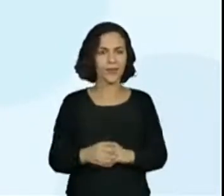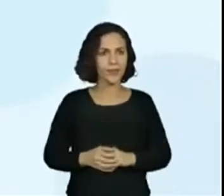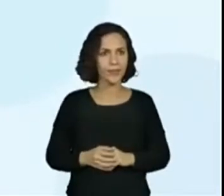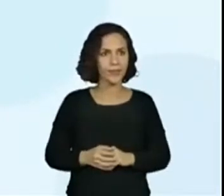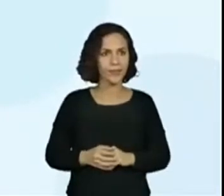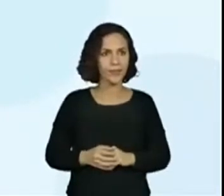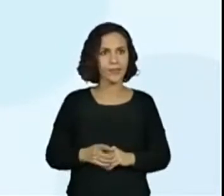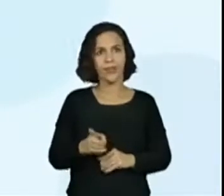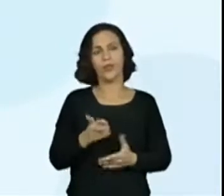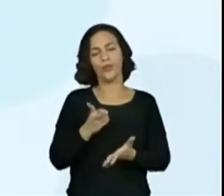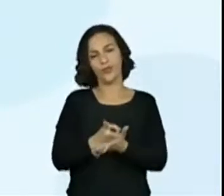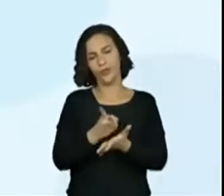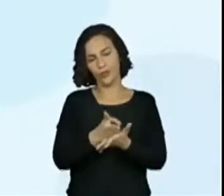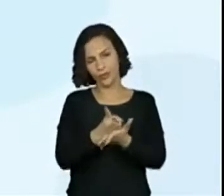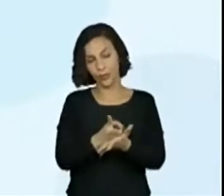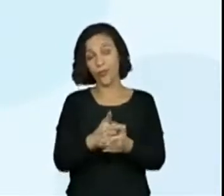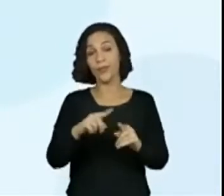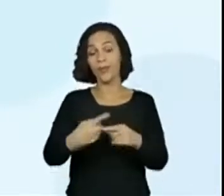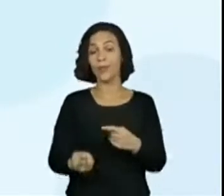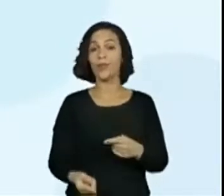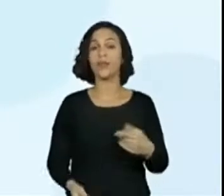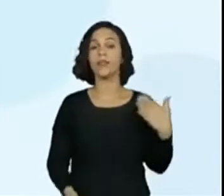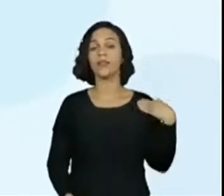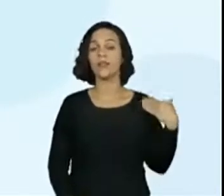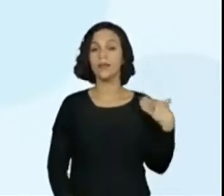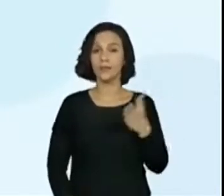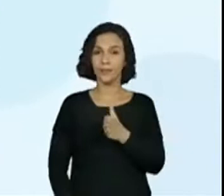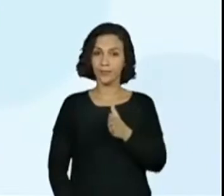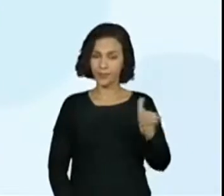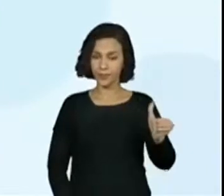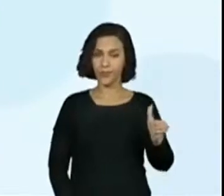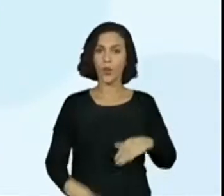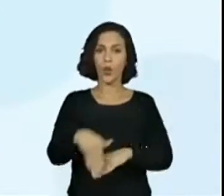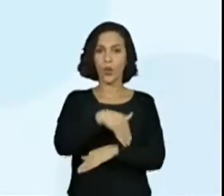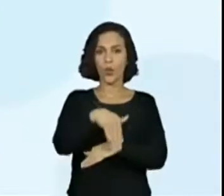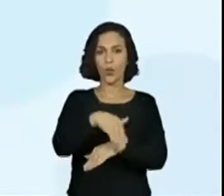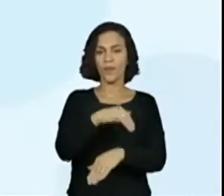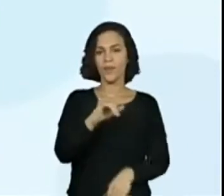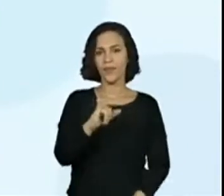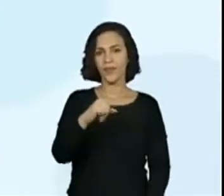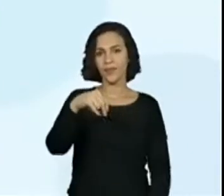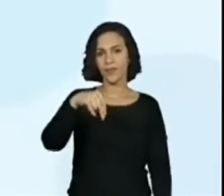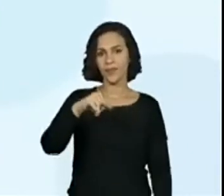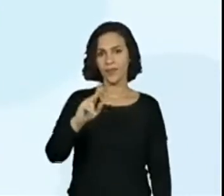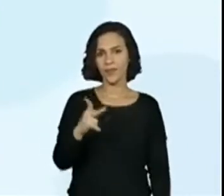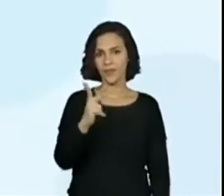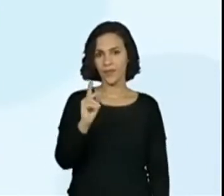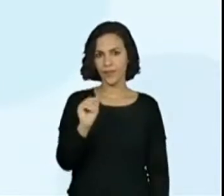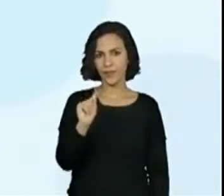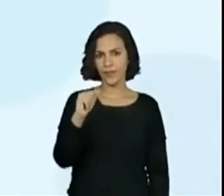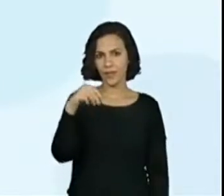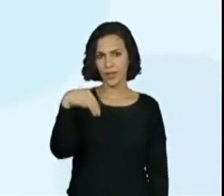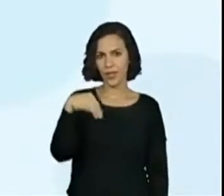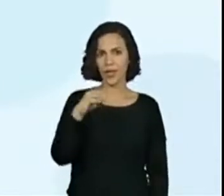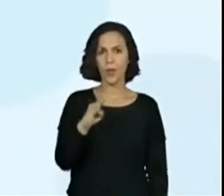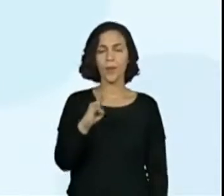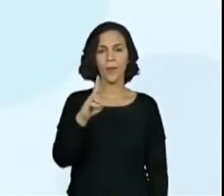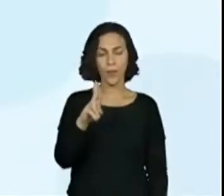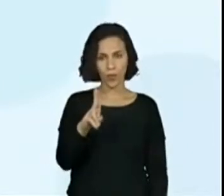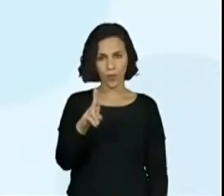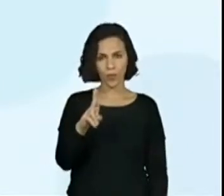Vire à esquerda na Rua Inhambu e siga por mais três quarteirões.